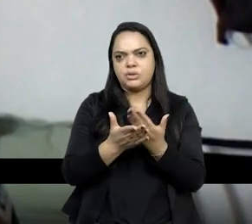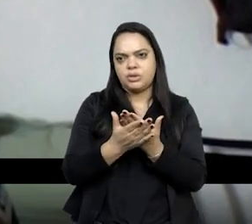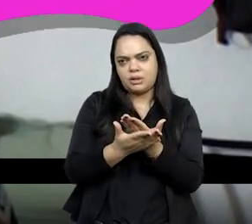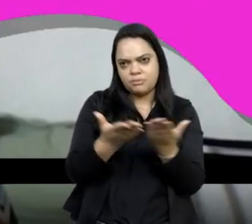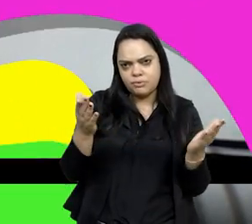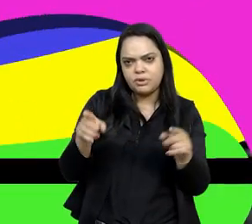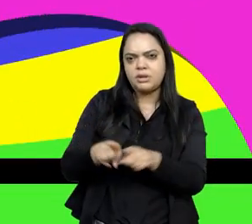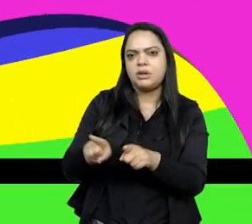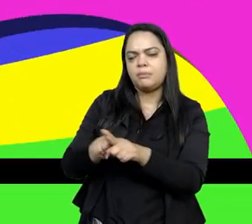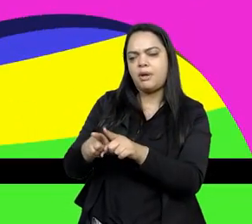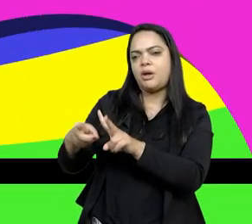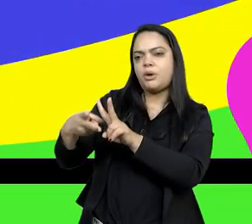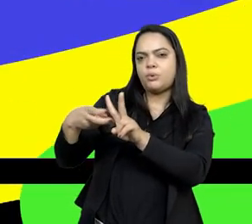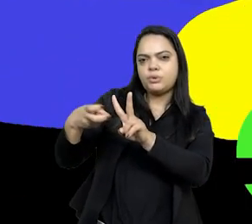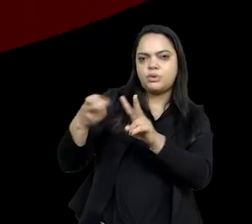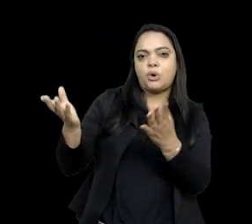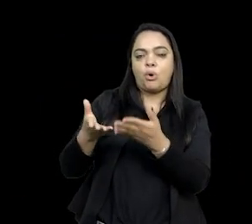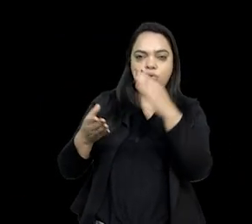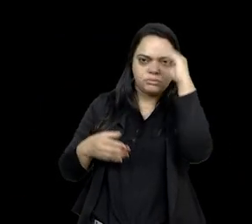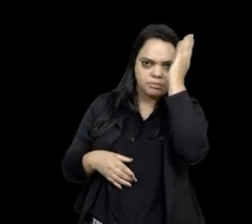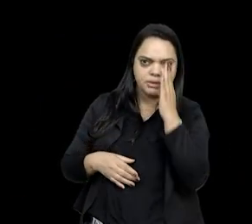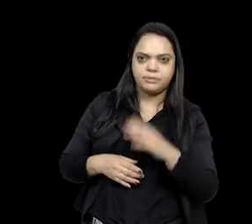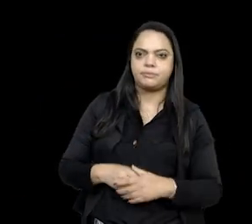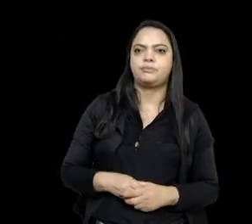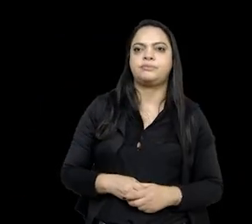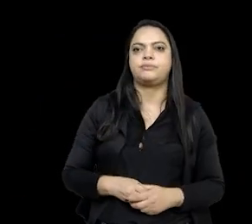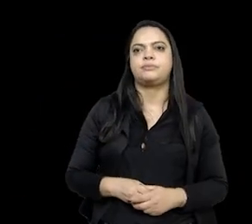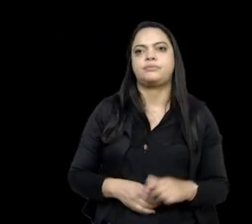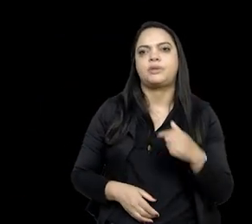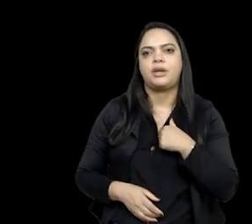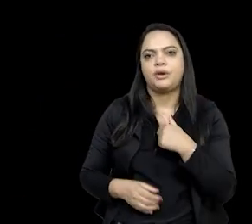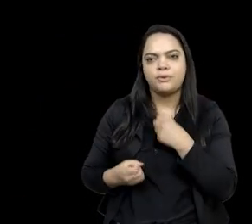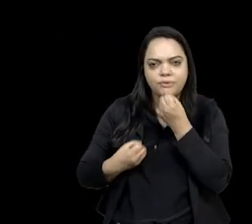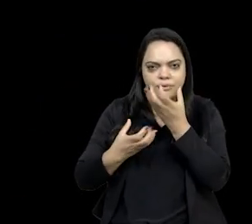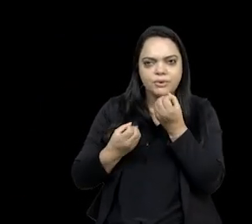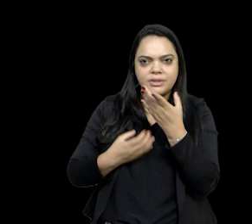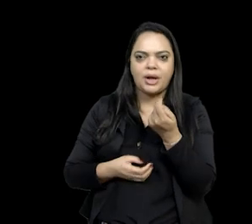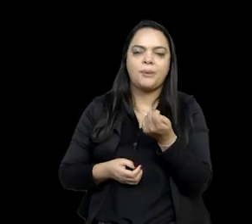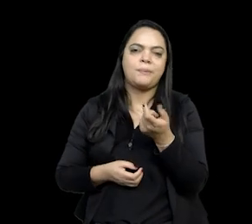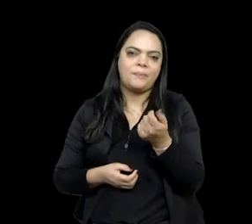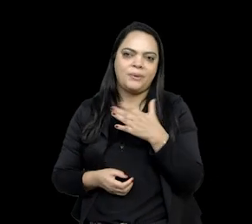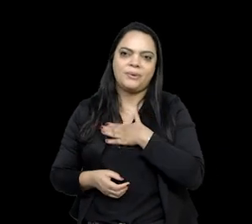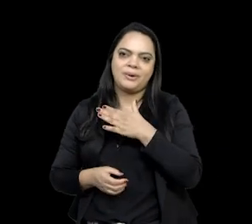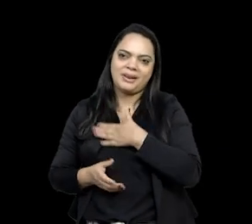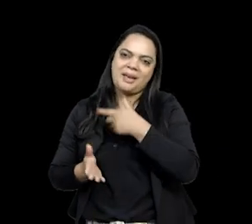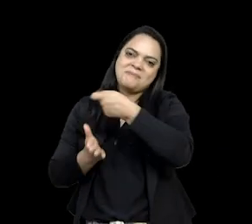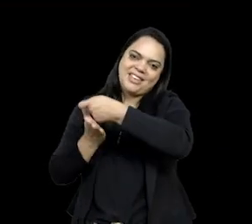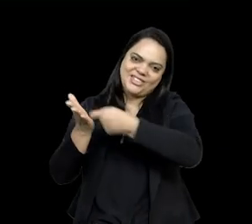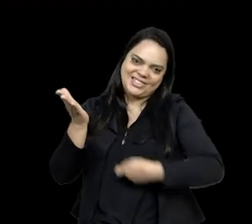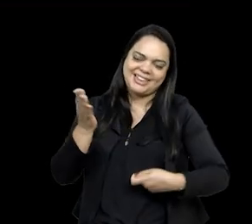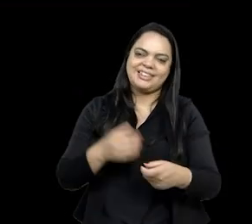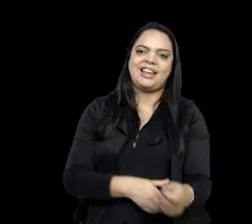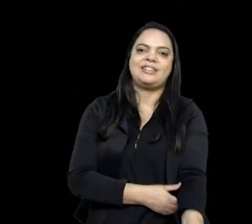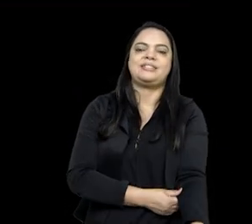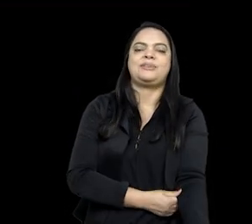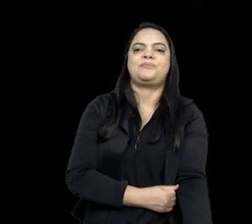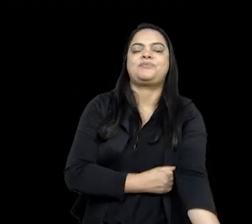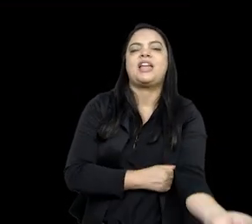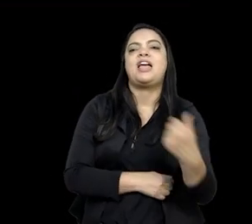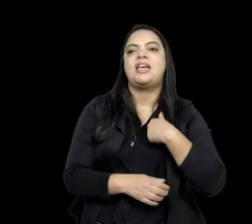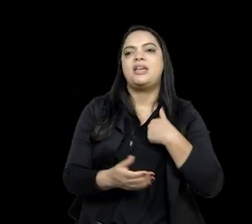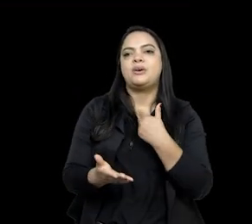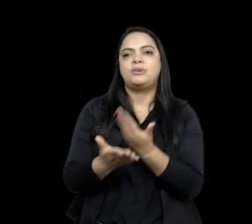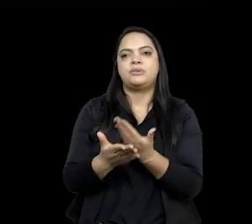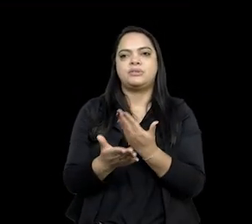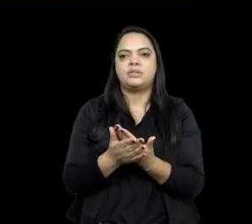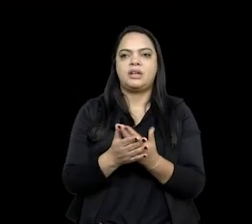de hoje no Brasil? Então, eu vou contar um pouco da minha dissertação, e eu estudei indígenas escravizados